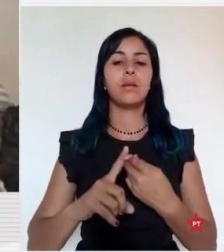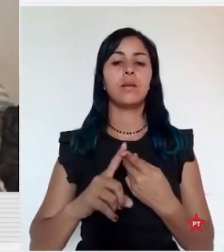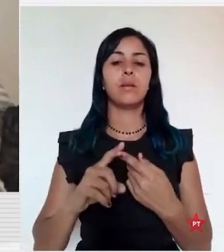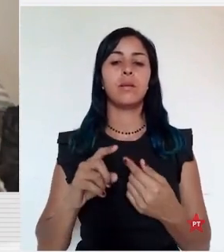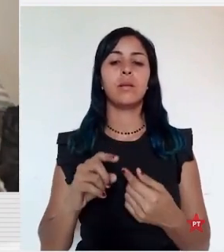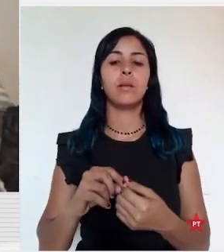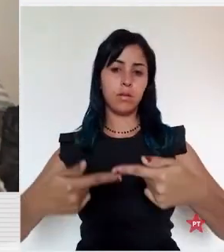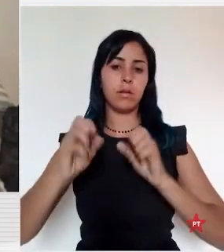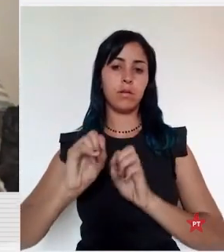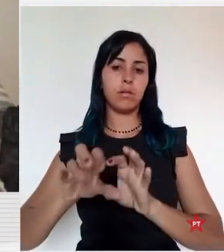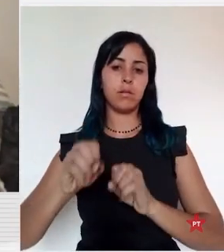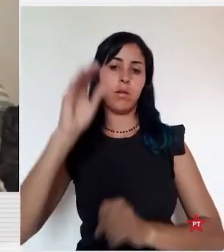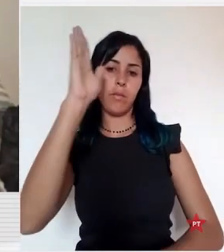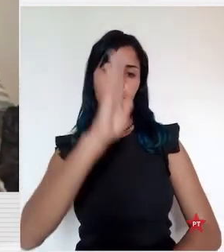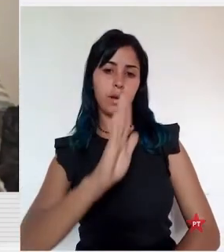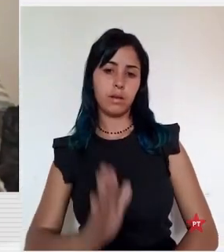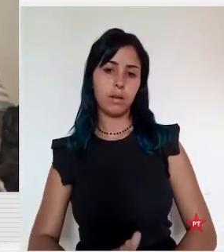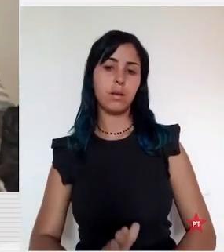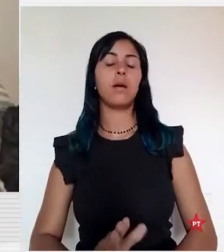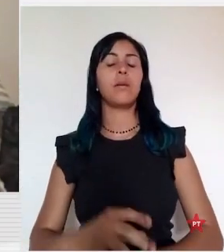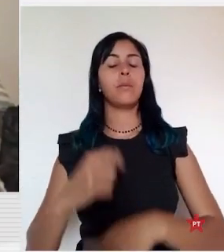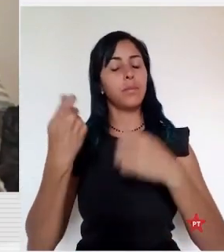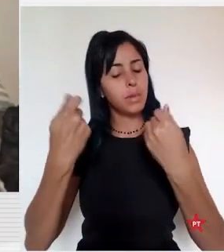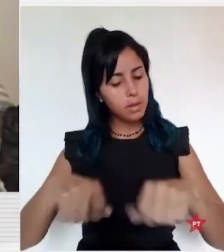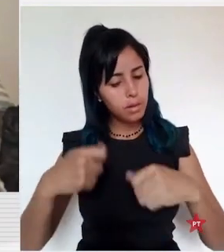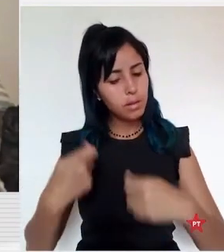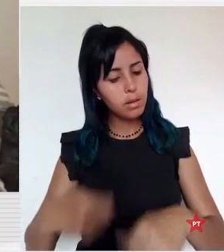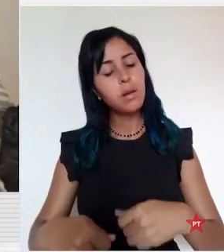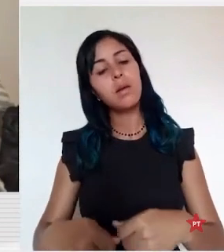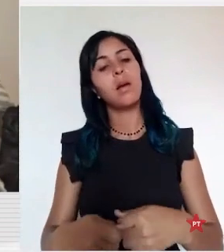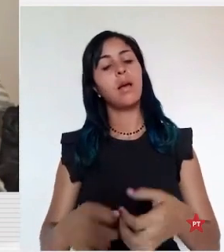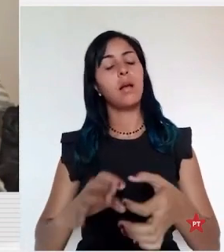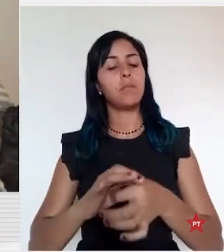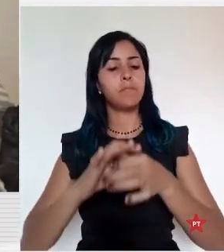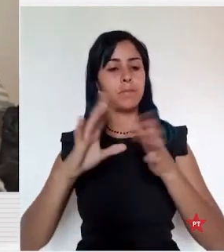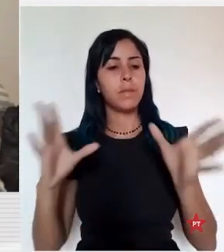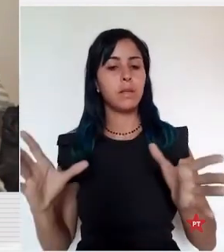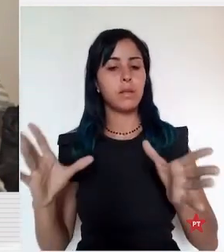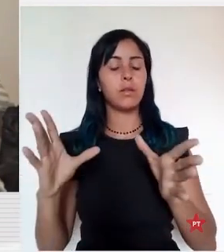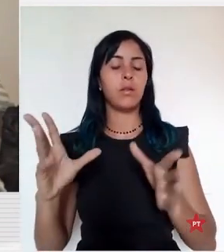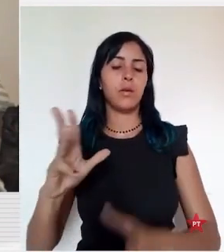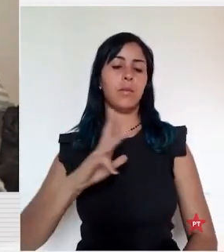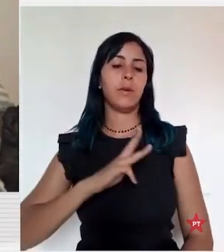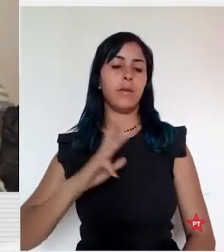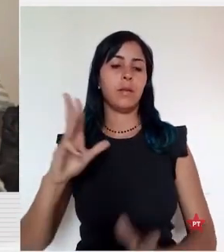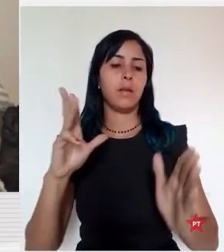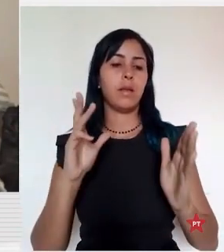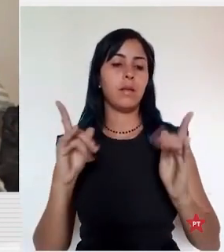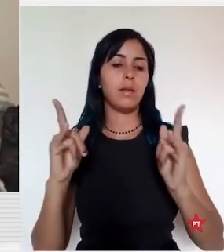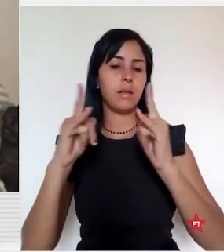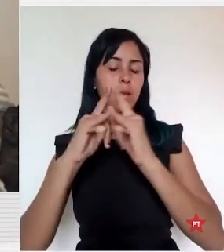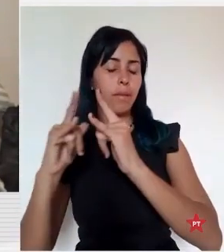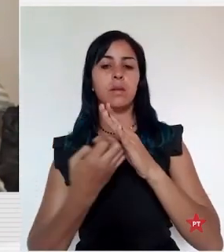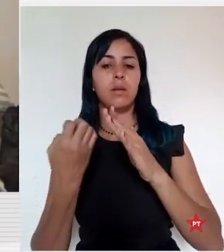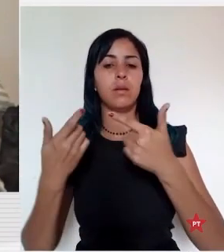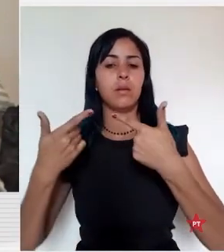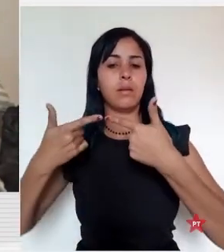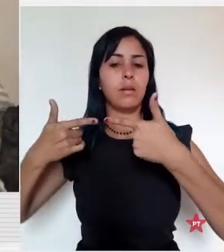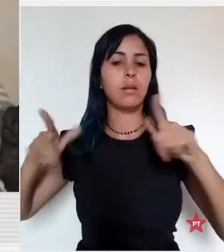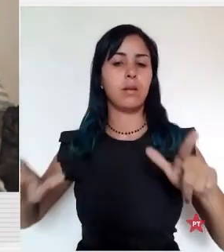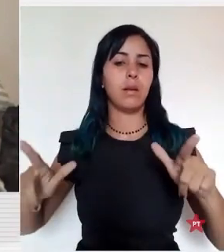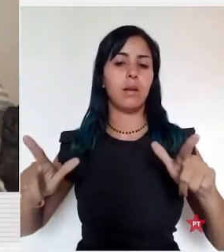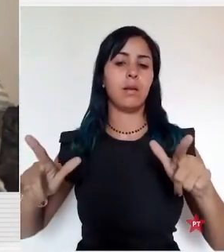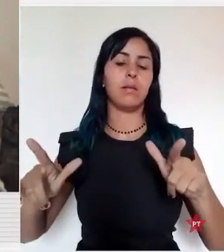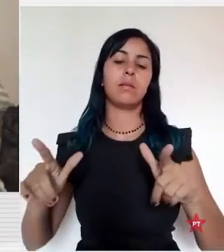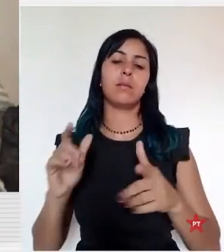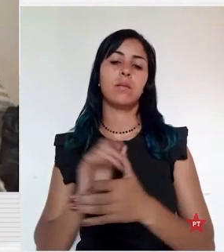Banco Mundial. Tem que sair das amarras das fundações privadas, do terceiro setor empresarial. Da